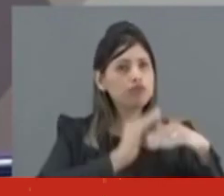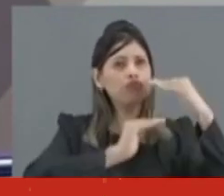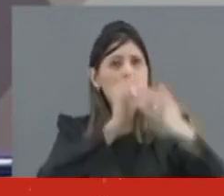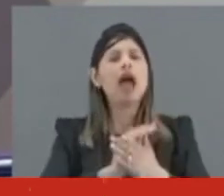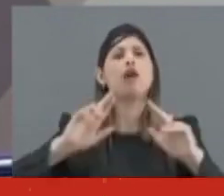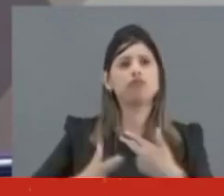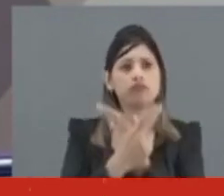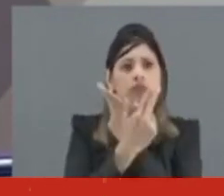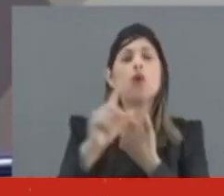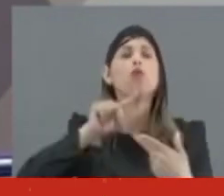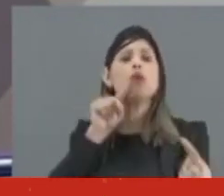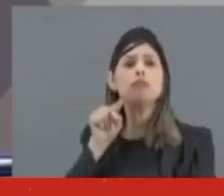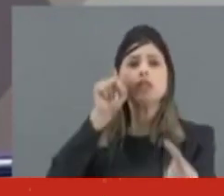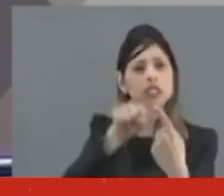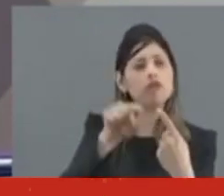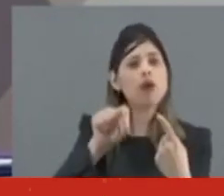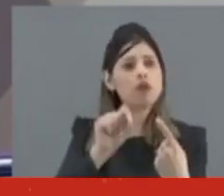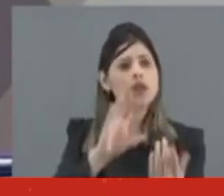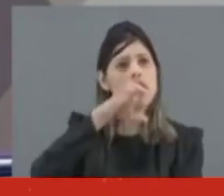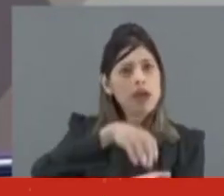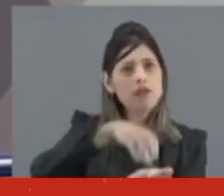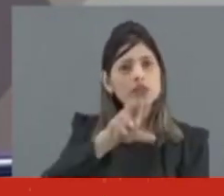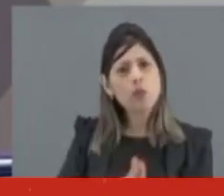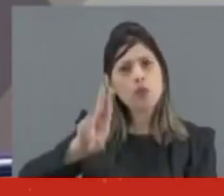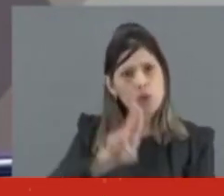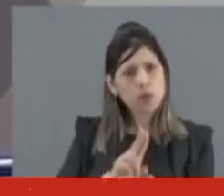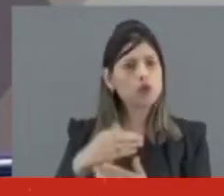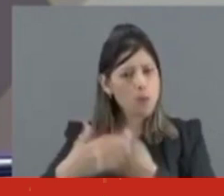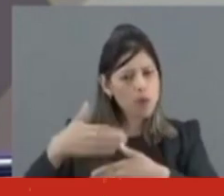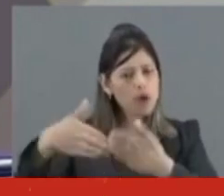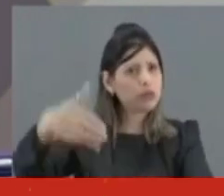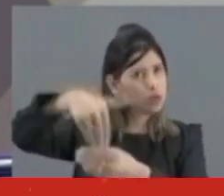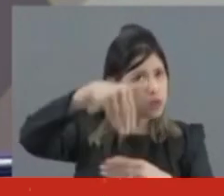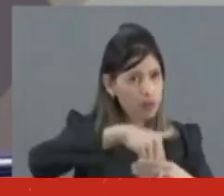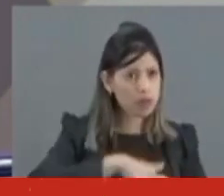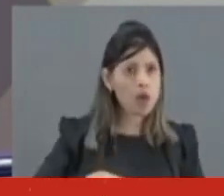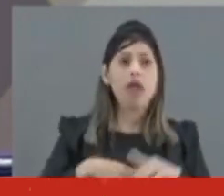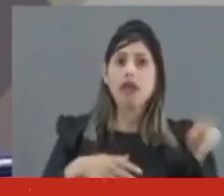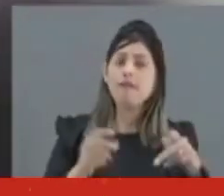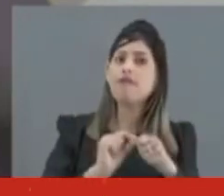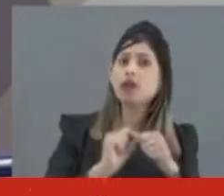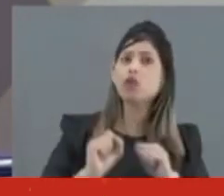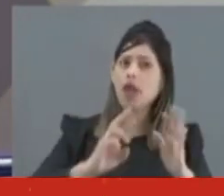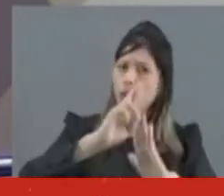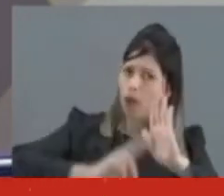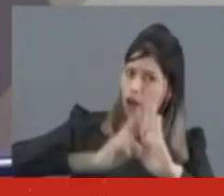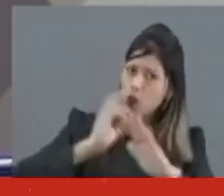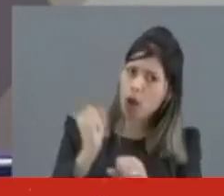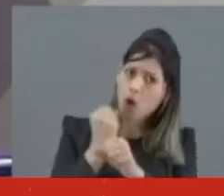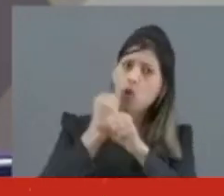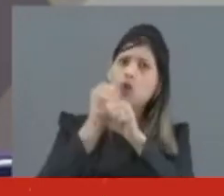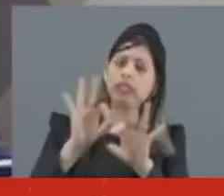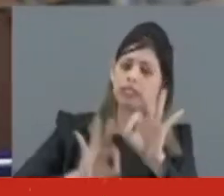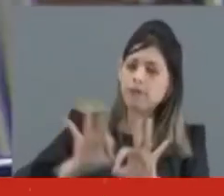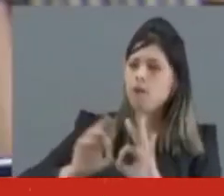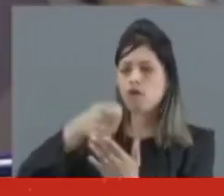Armadas, cujo ponto central era evidenciar a suposta vulnerabilidade do processo eleitoral. Referido o relatório, foi efetivamente construído e enviado ao TSE.